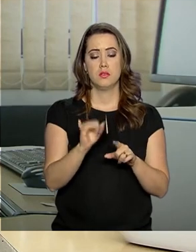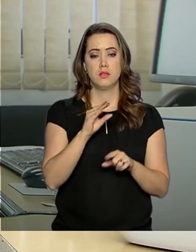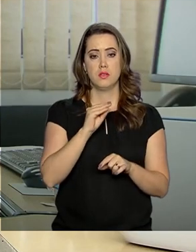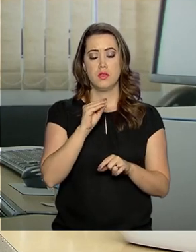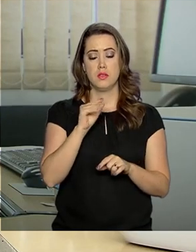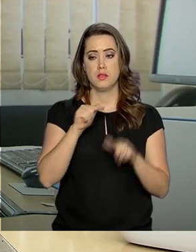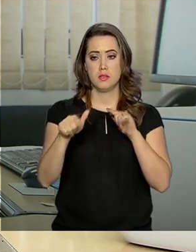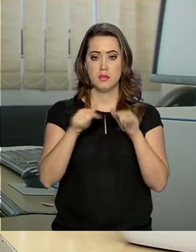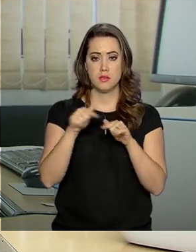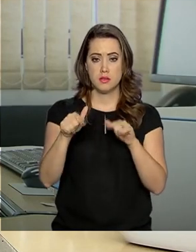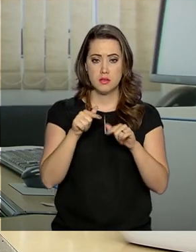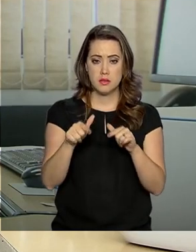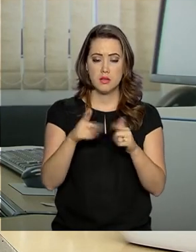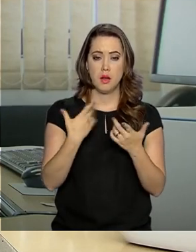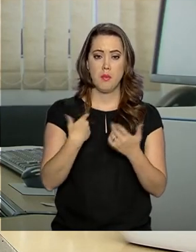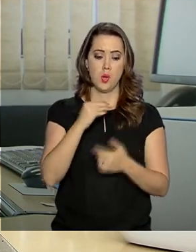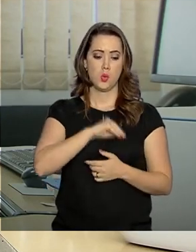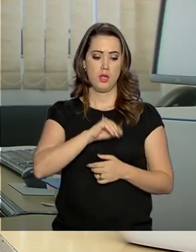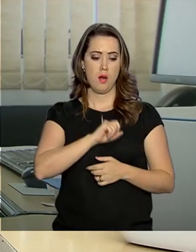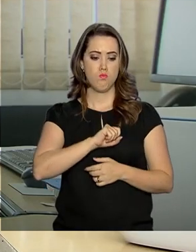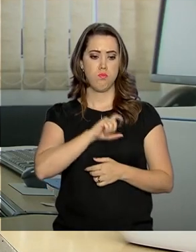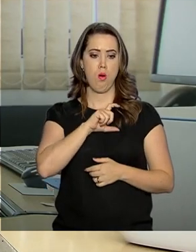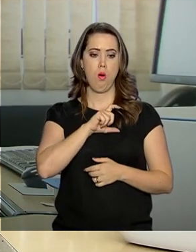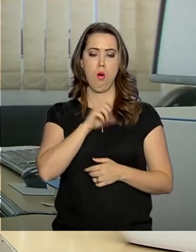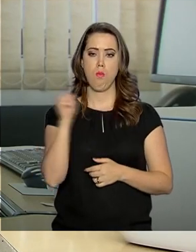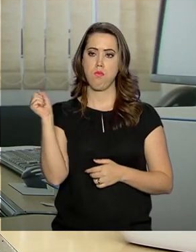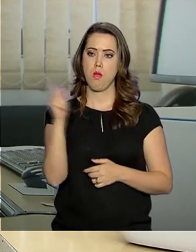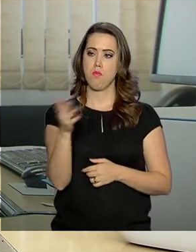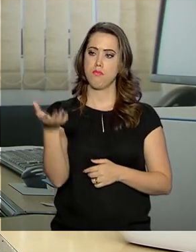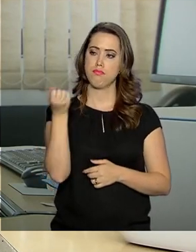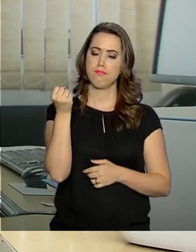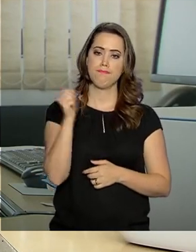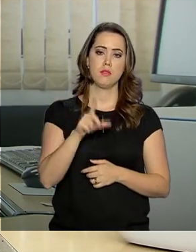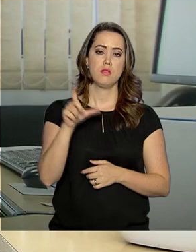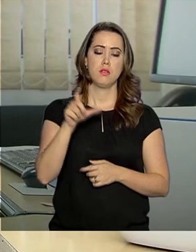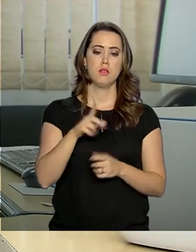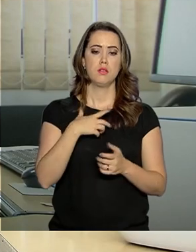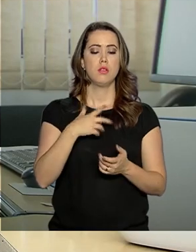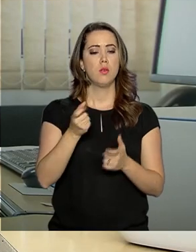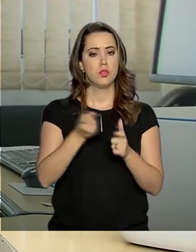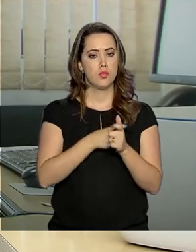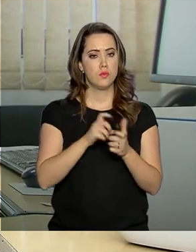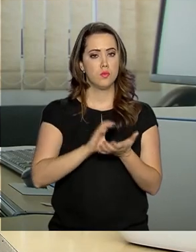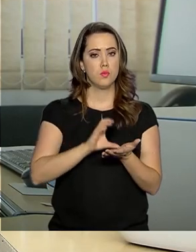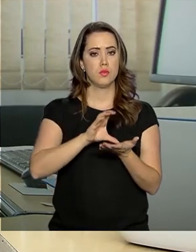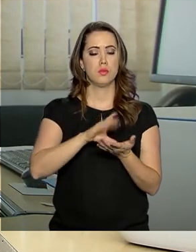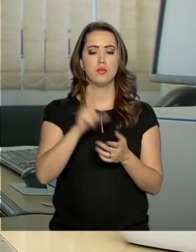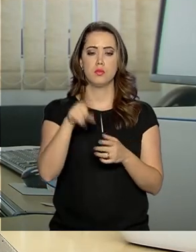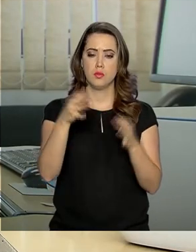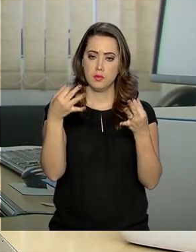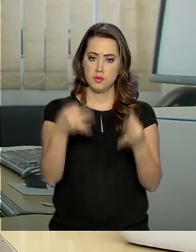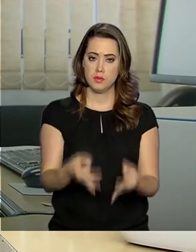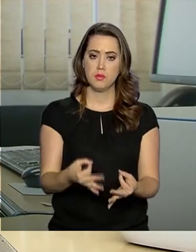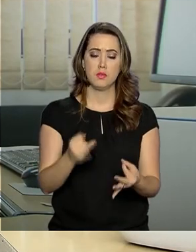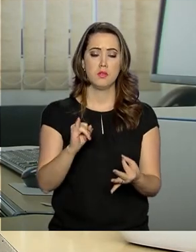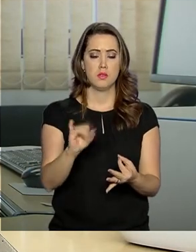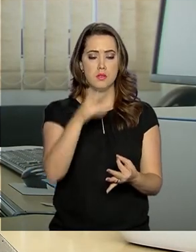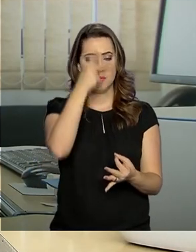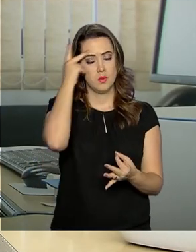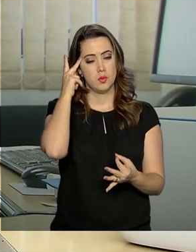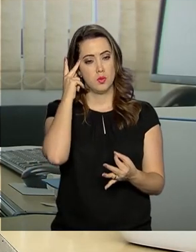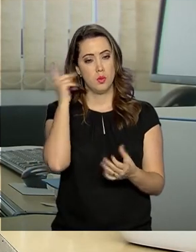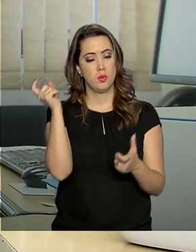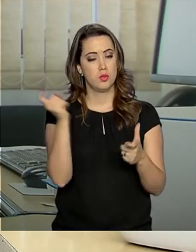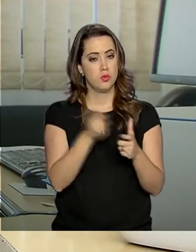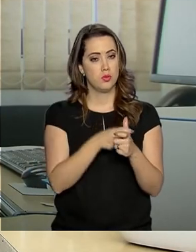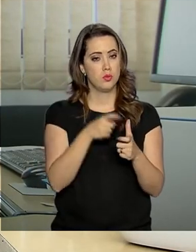mais Esse déficit vai aumentando Então é justo que Aqueles que produzem mais déficit Déficit, ou